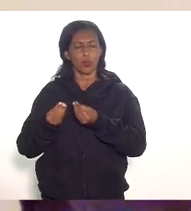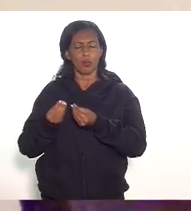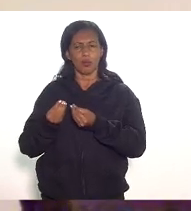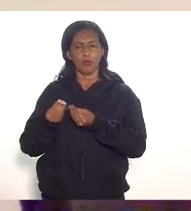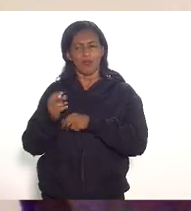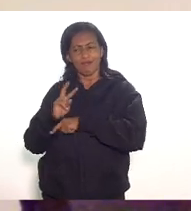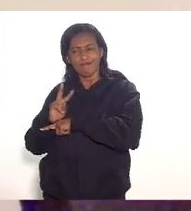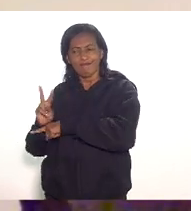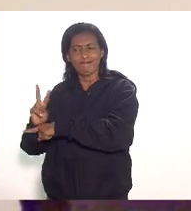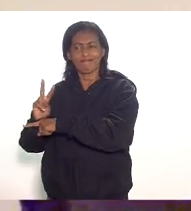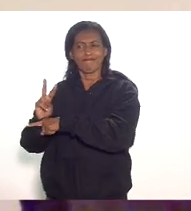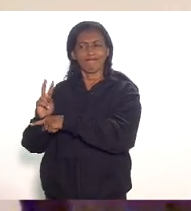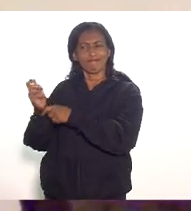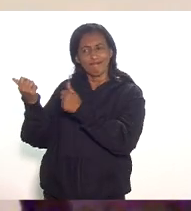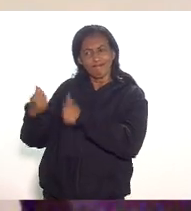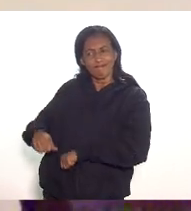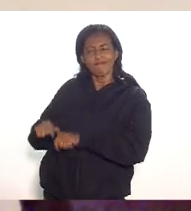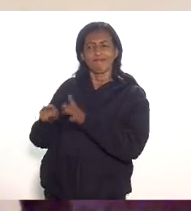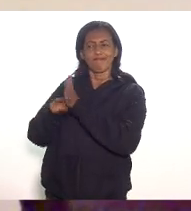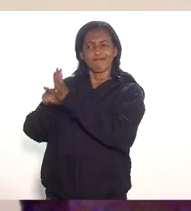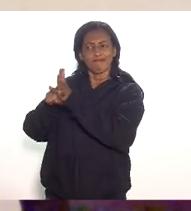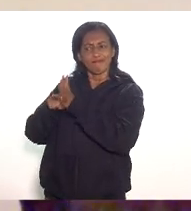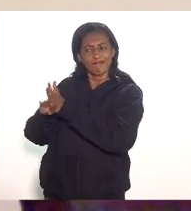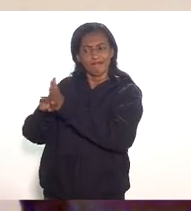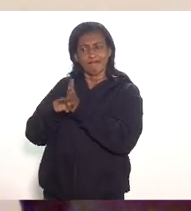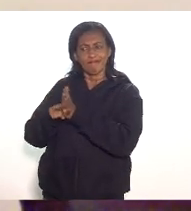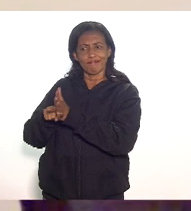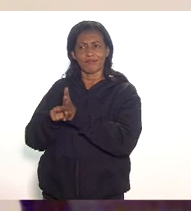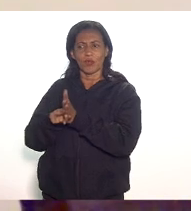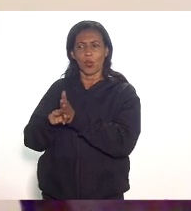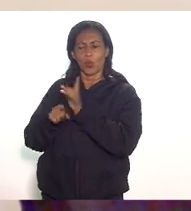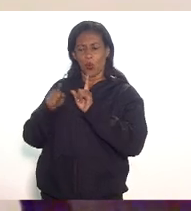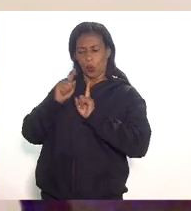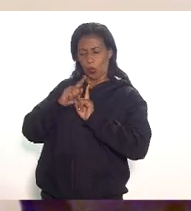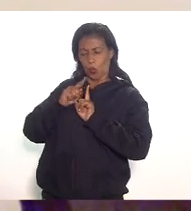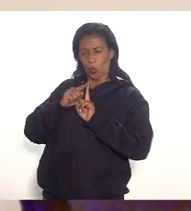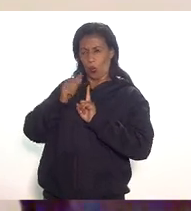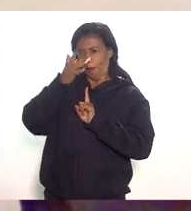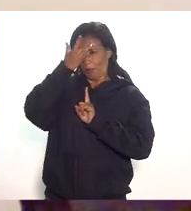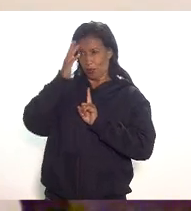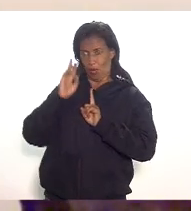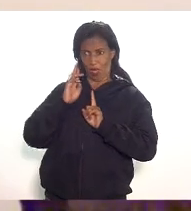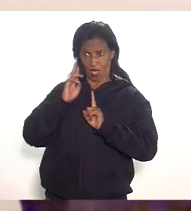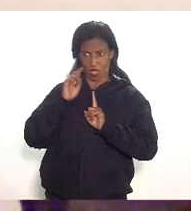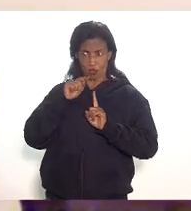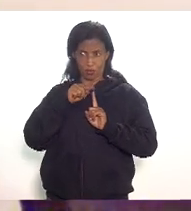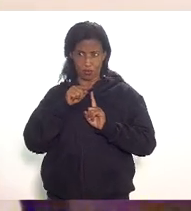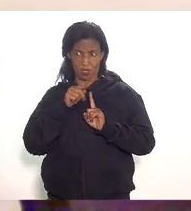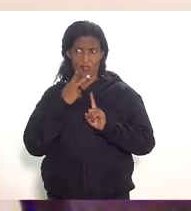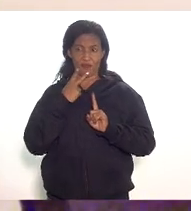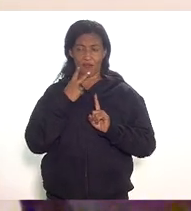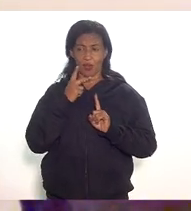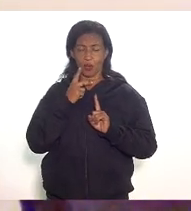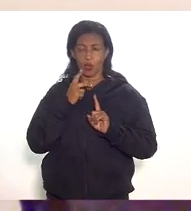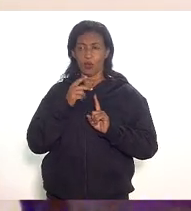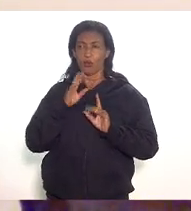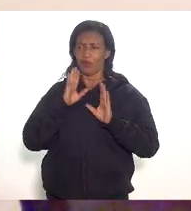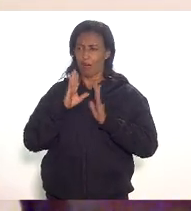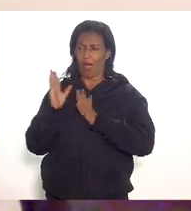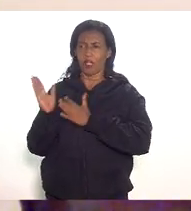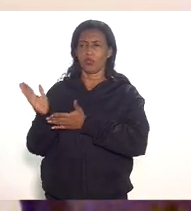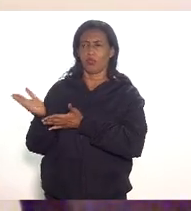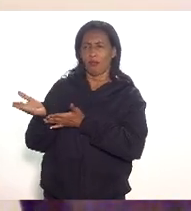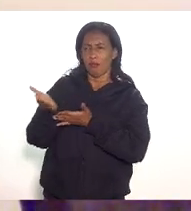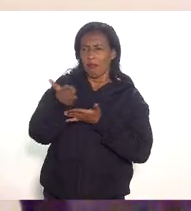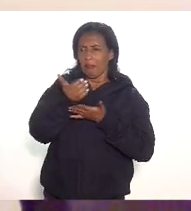fiscalizados o representante do setor disse que vários benefícios aqui mencionou vários benefícios